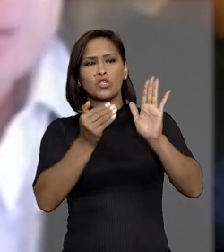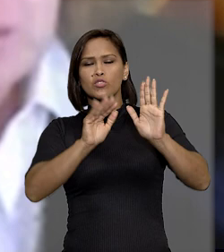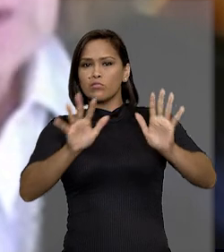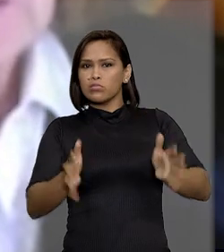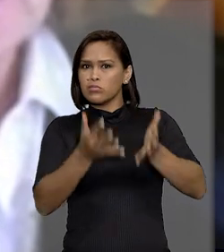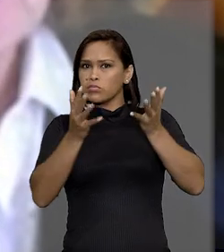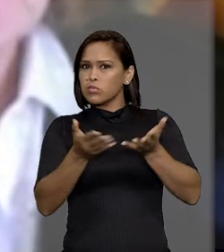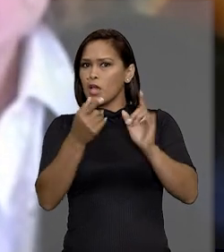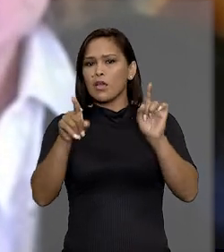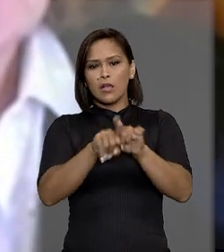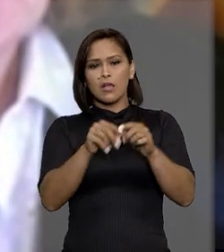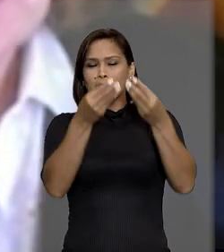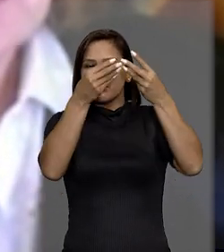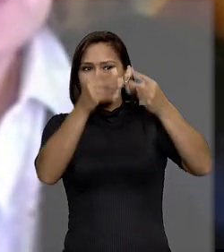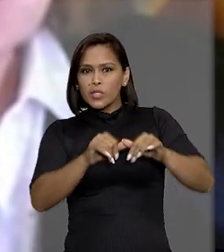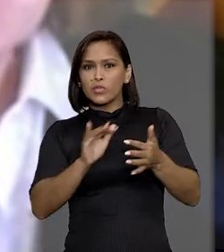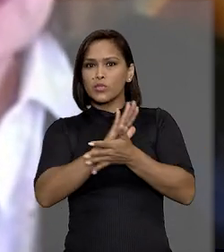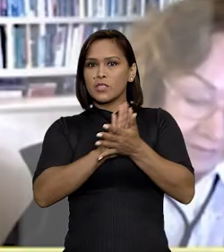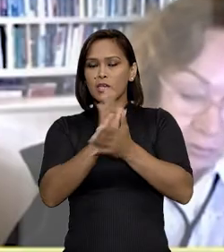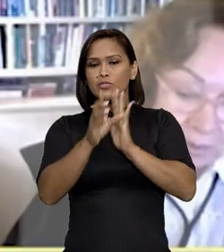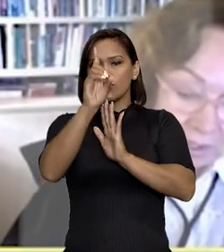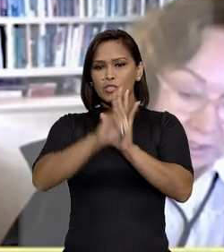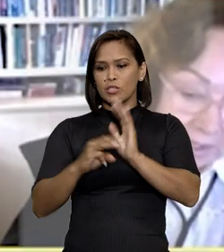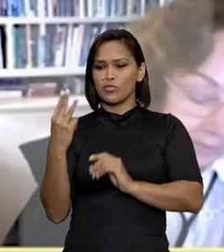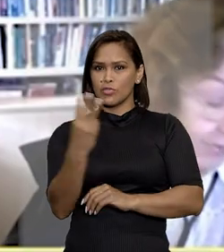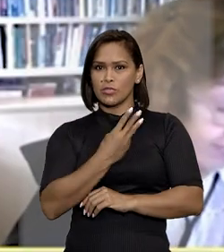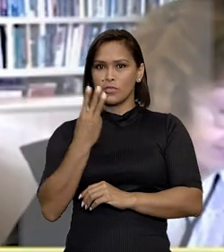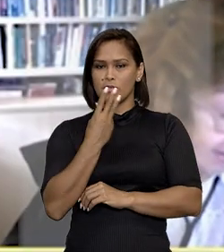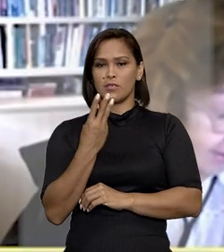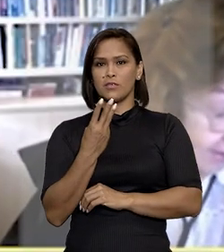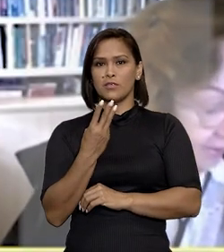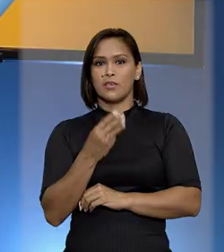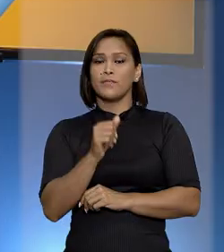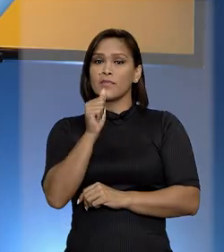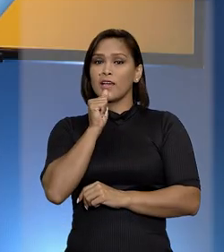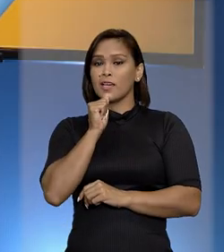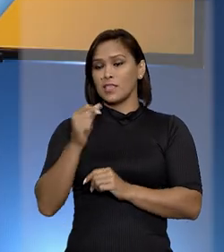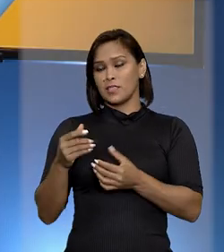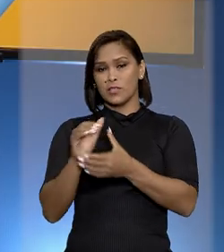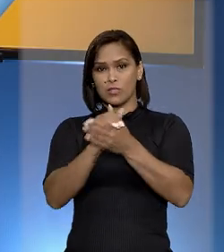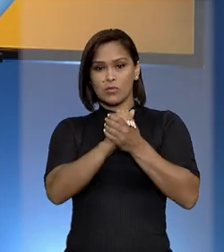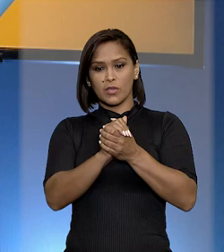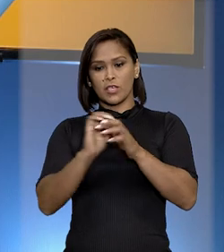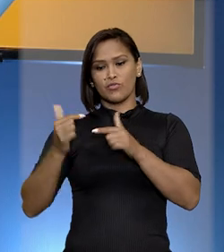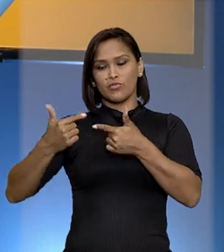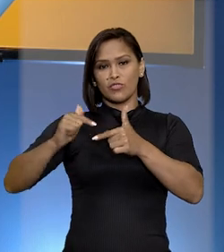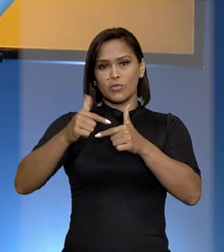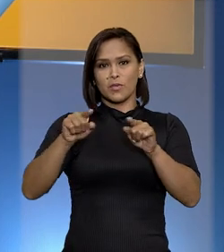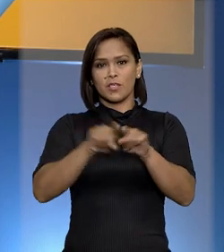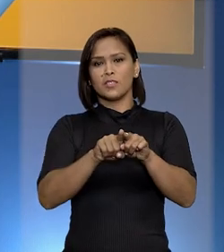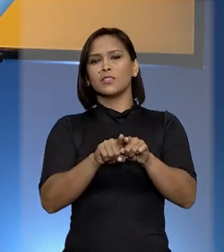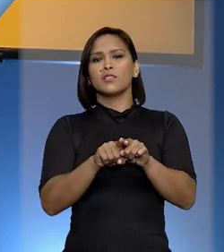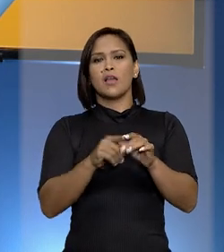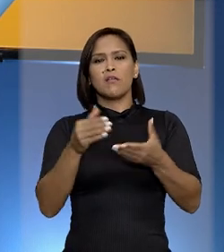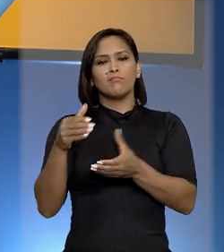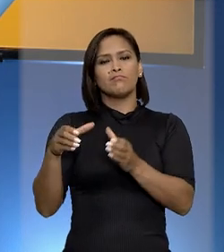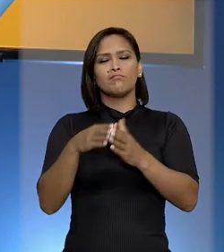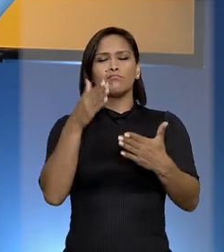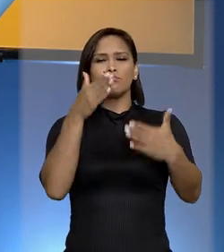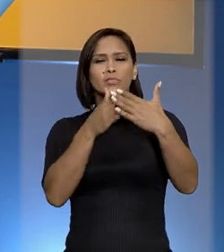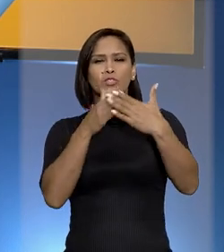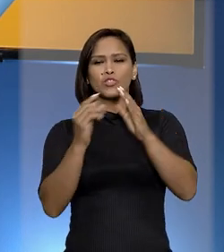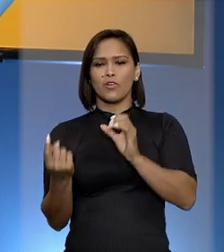motivado e não deve haver prejuízo aos direitos de terceiros. Ainda sobre regime de bens, o colegiado